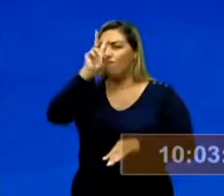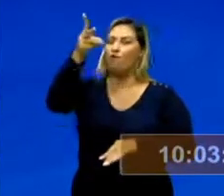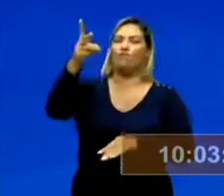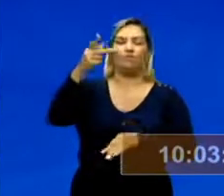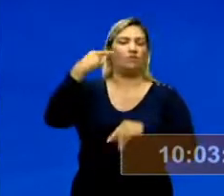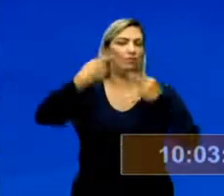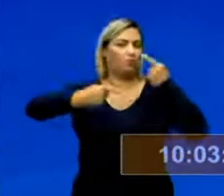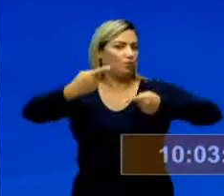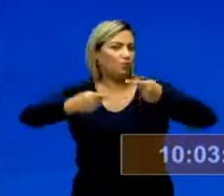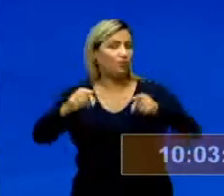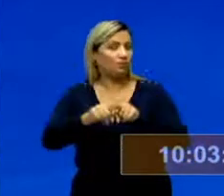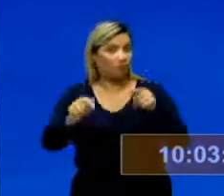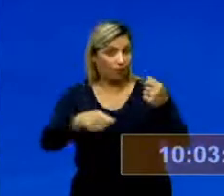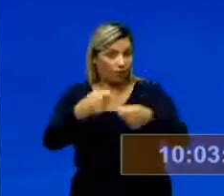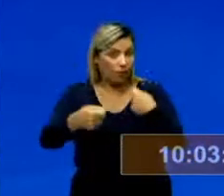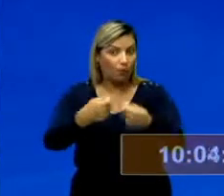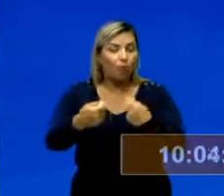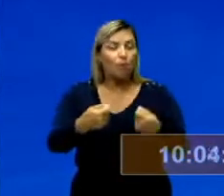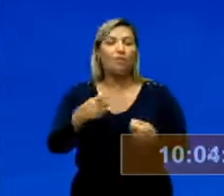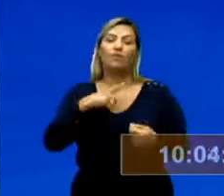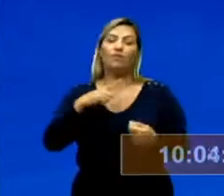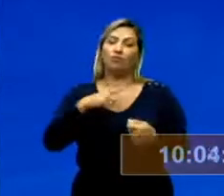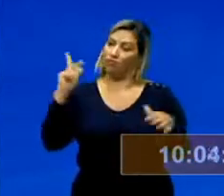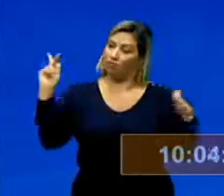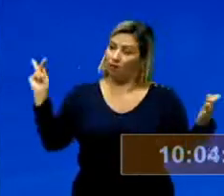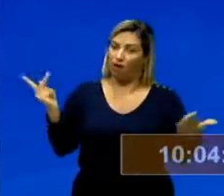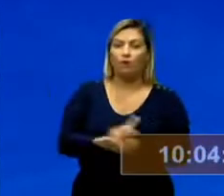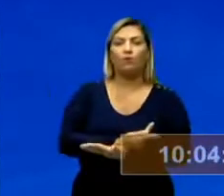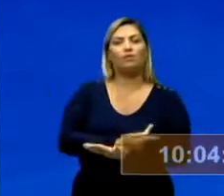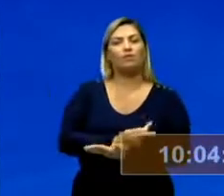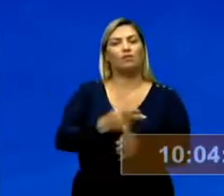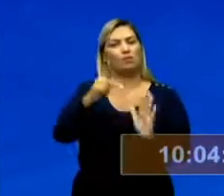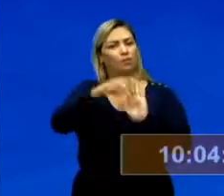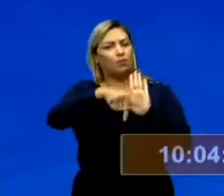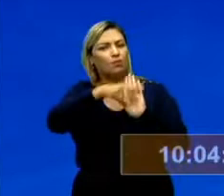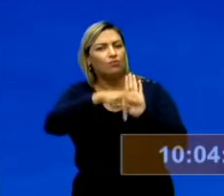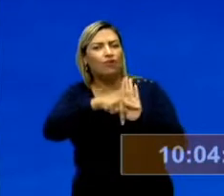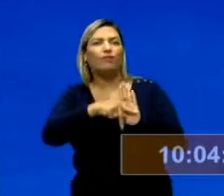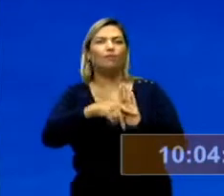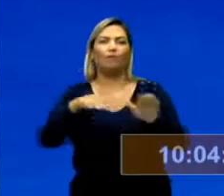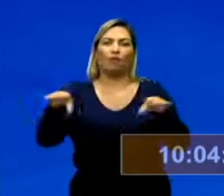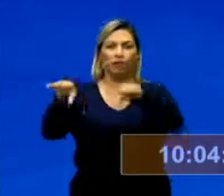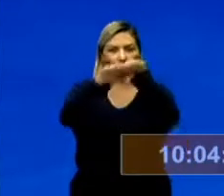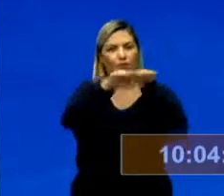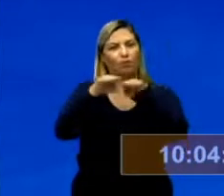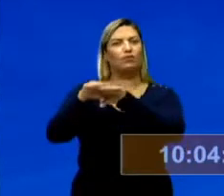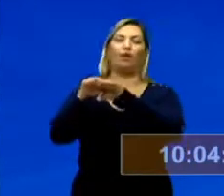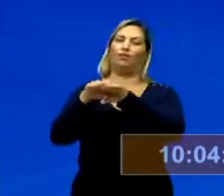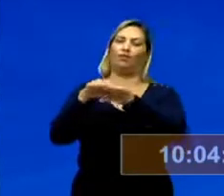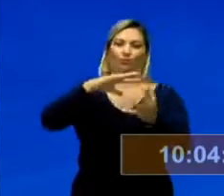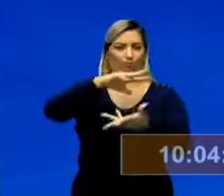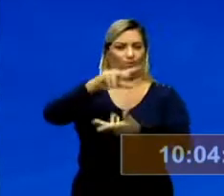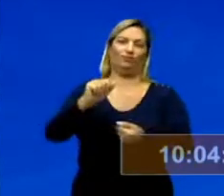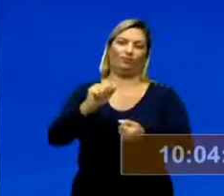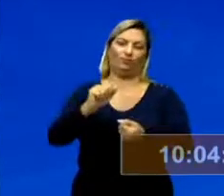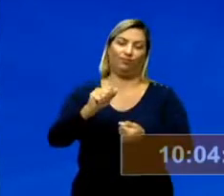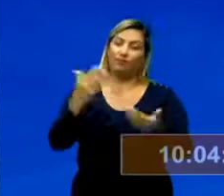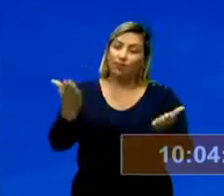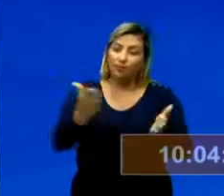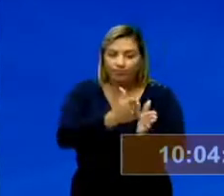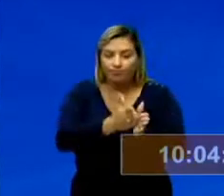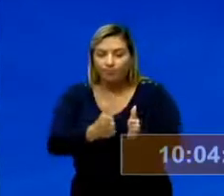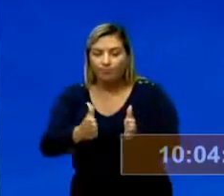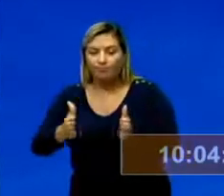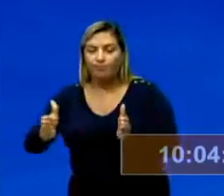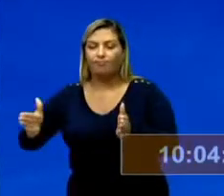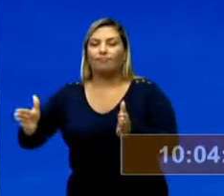e economicamente de tocar um projeto hegemônico para o mundo, para o globo. E, a partir daí, com a